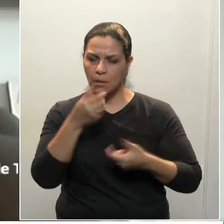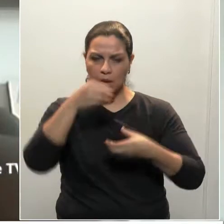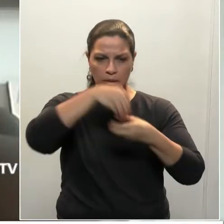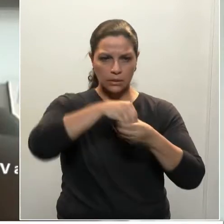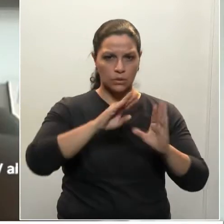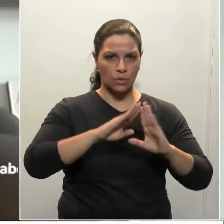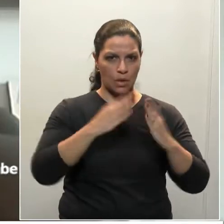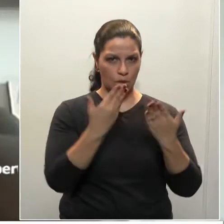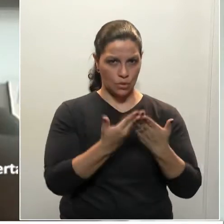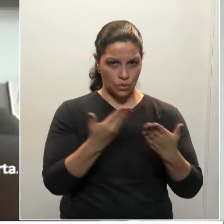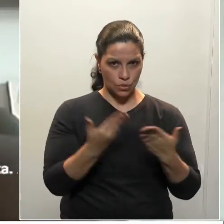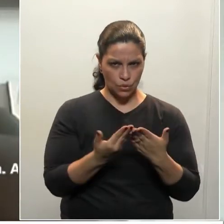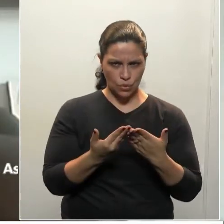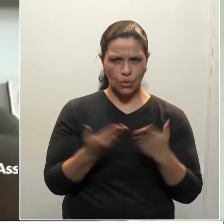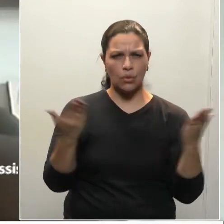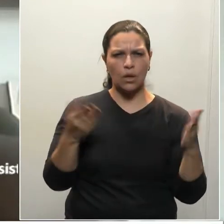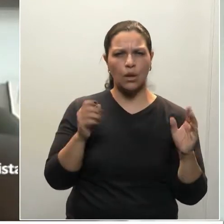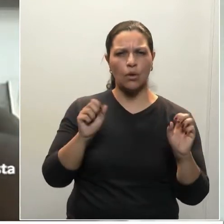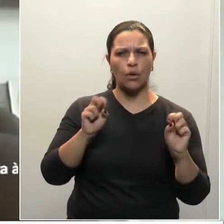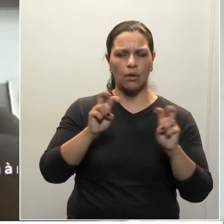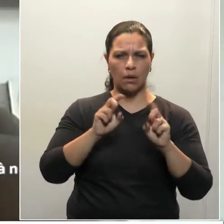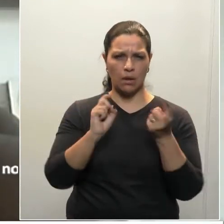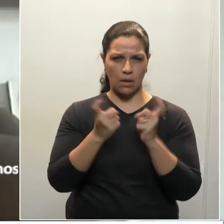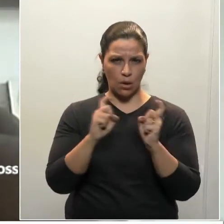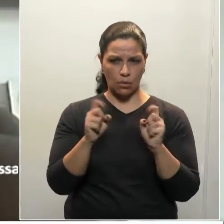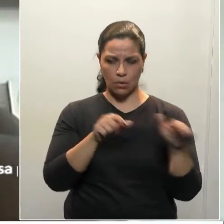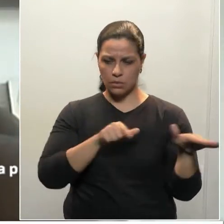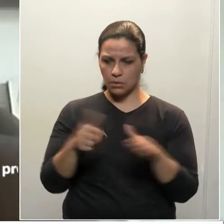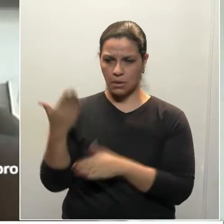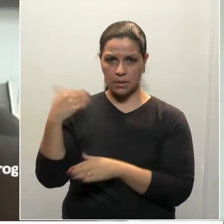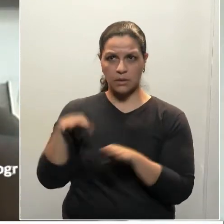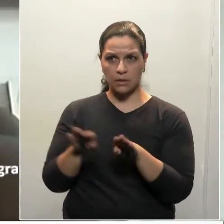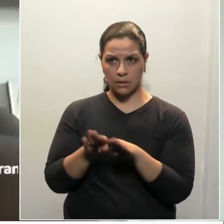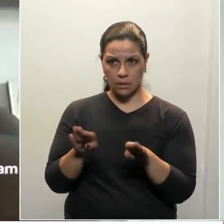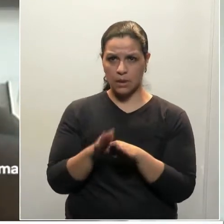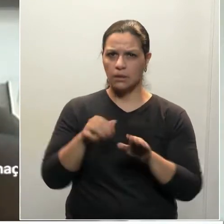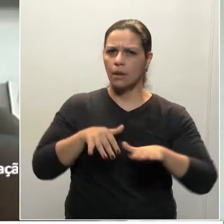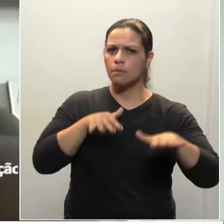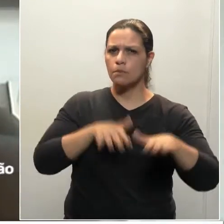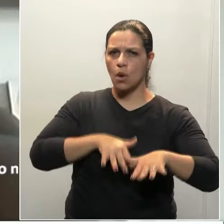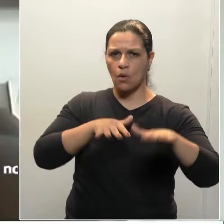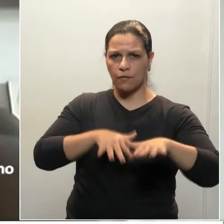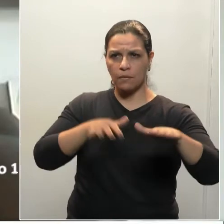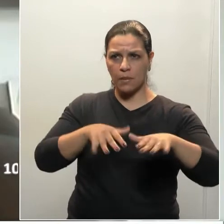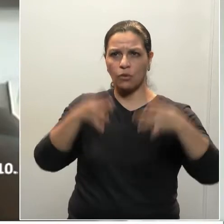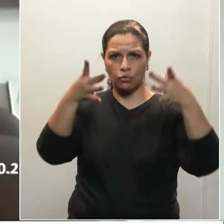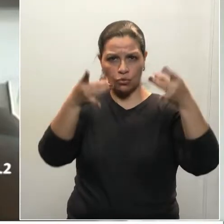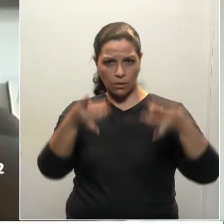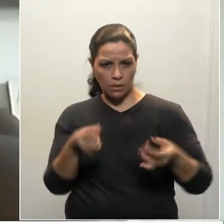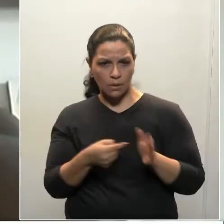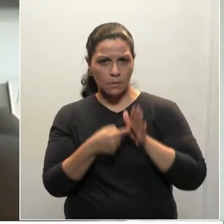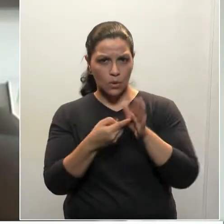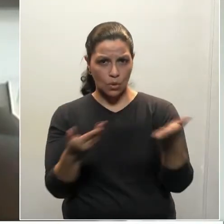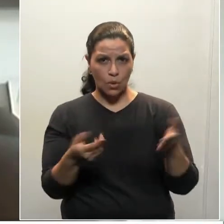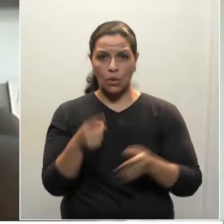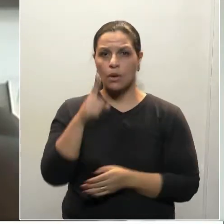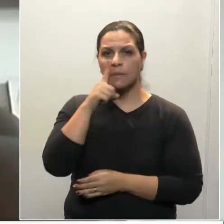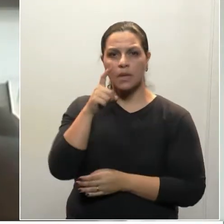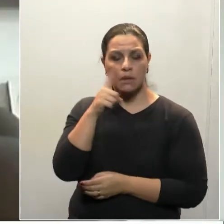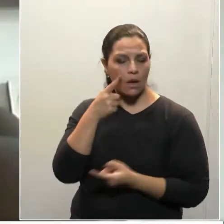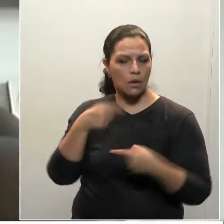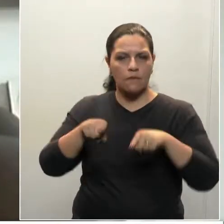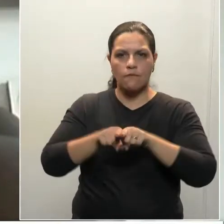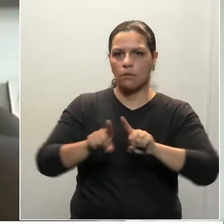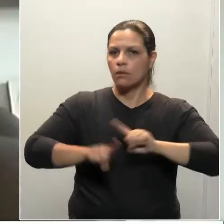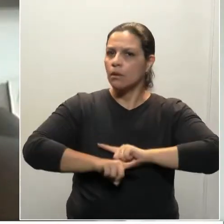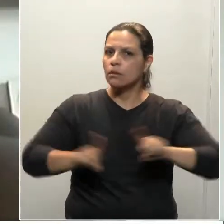assembleia na última semana fizeram uma manifestação muito clara, deputado Miquel, no sentido de não voltarem às